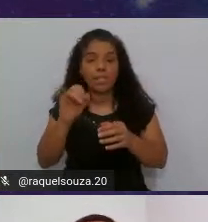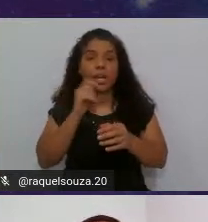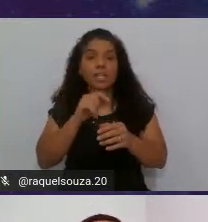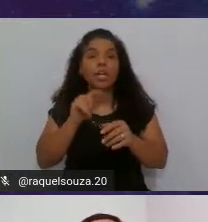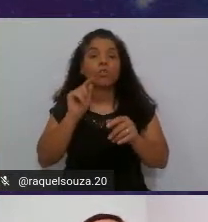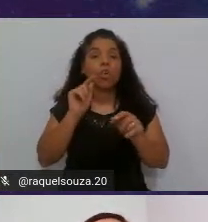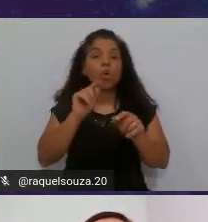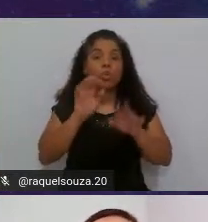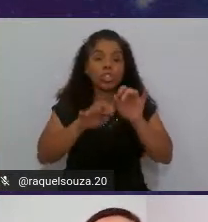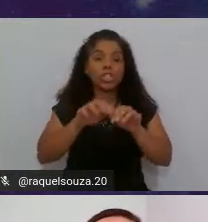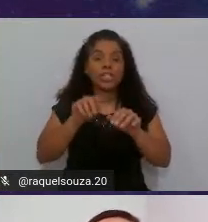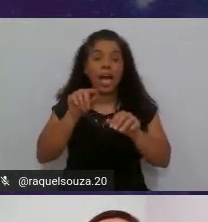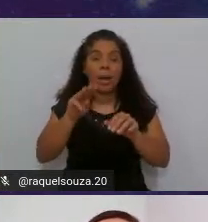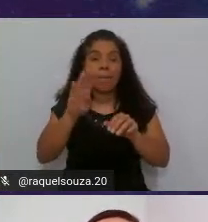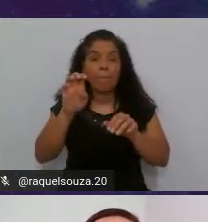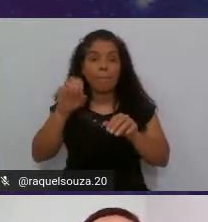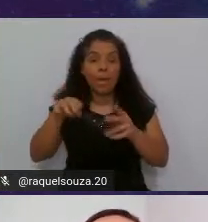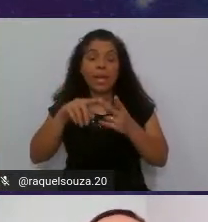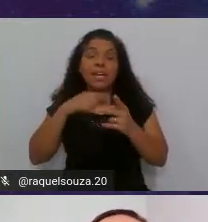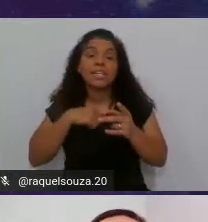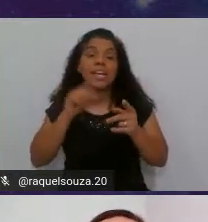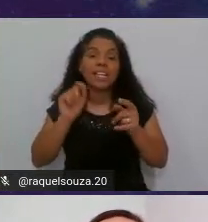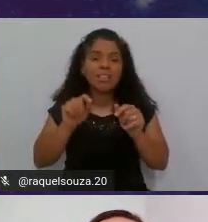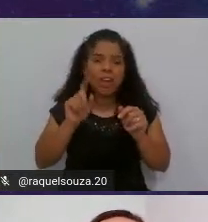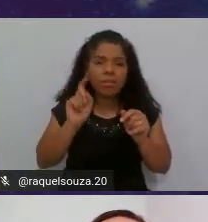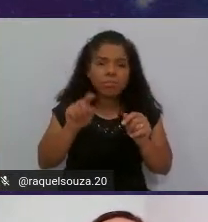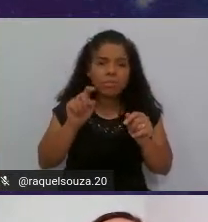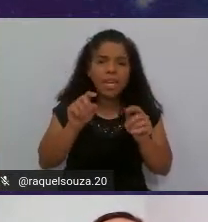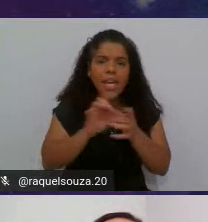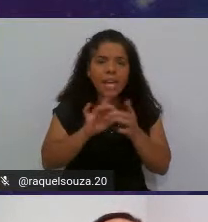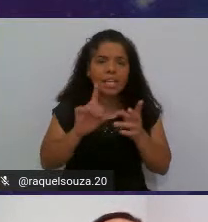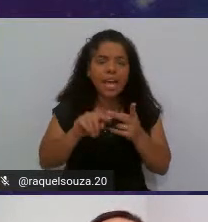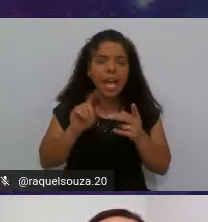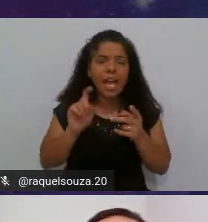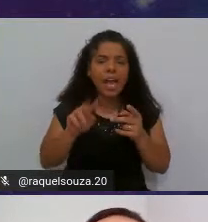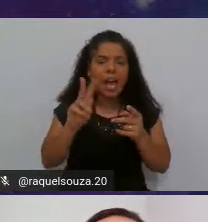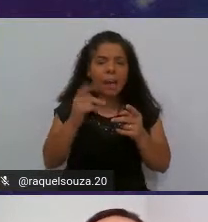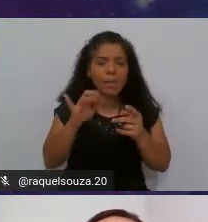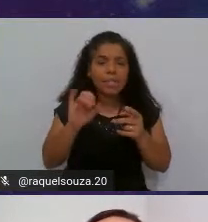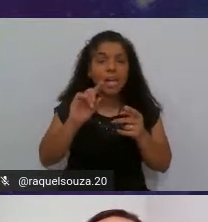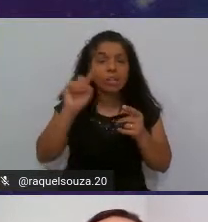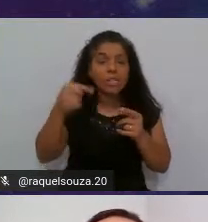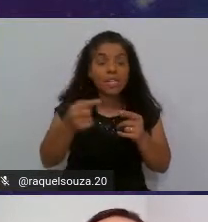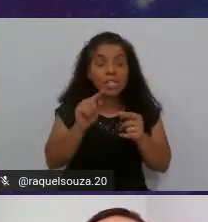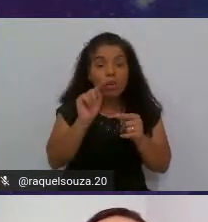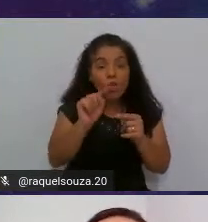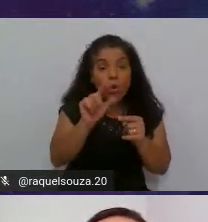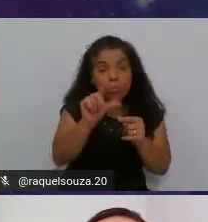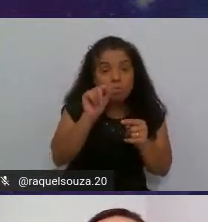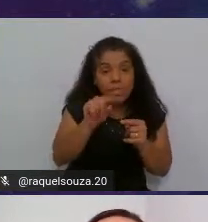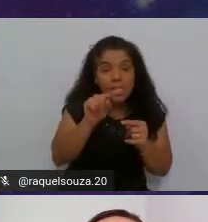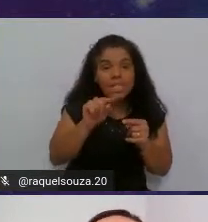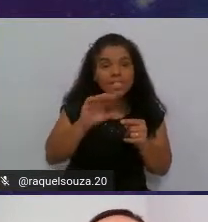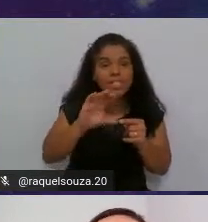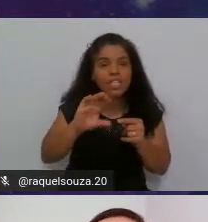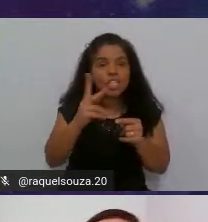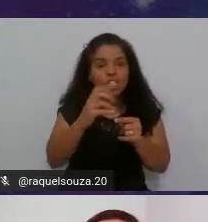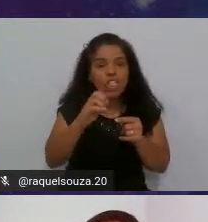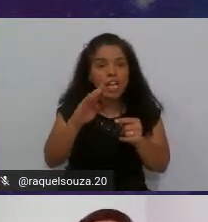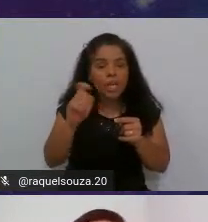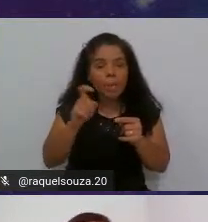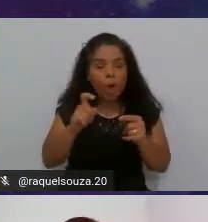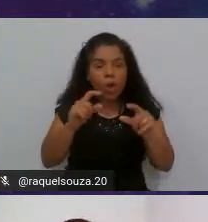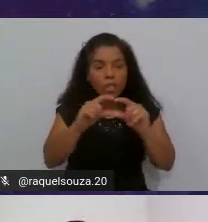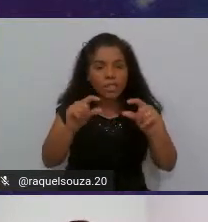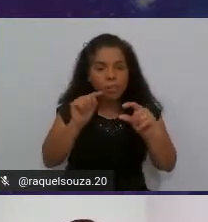diretório vai ser habilitado e em seguida eu vou marcar esse checkbox para incluir as